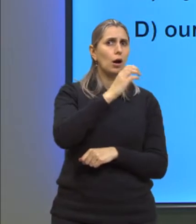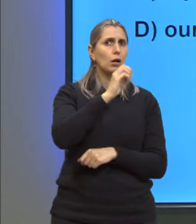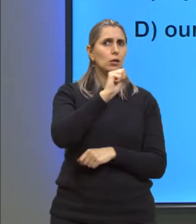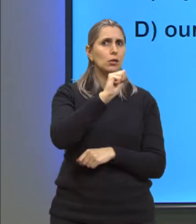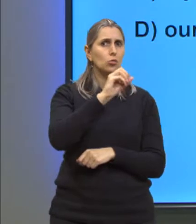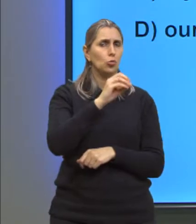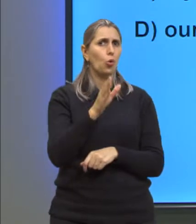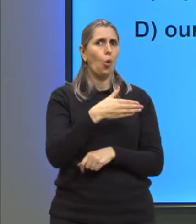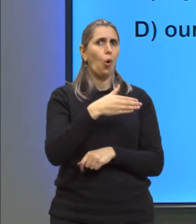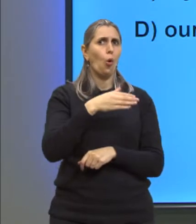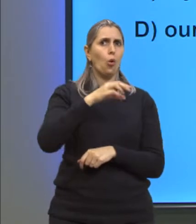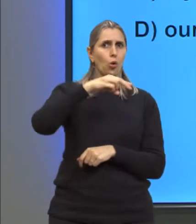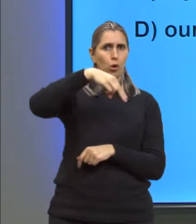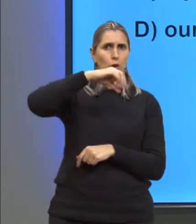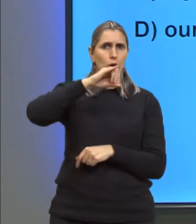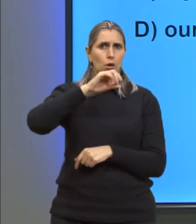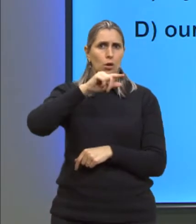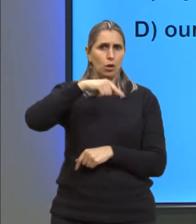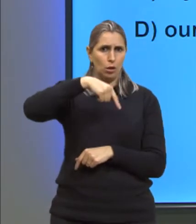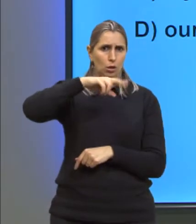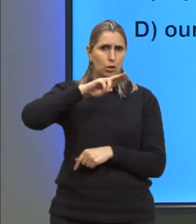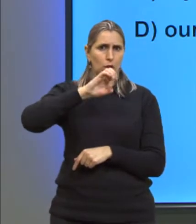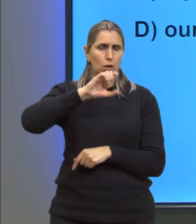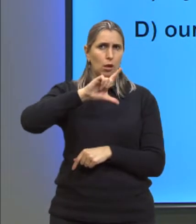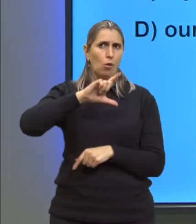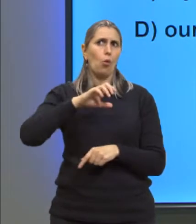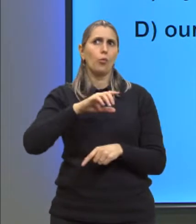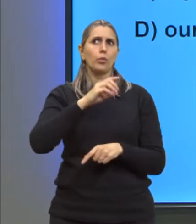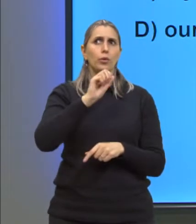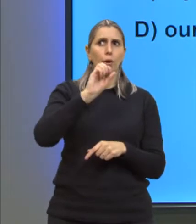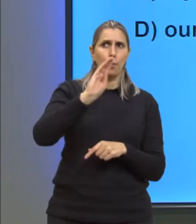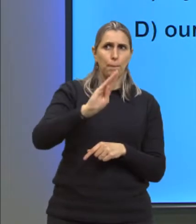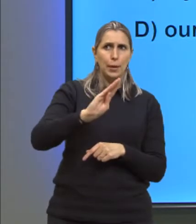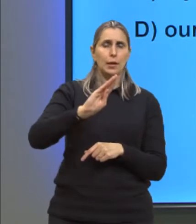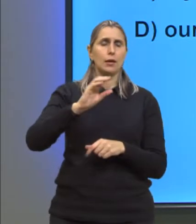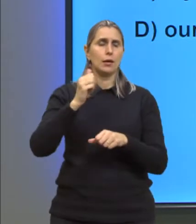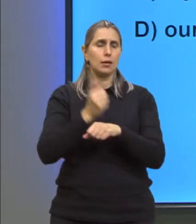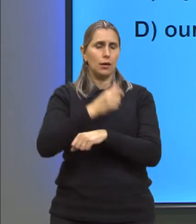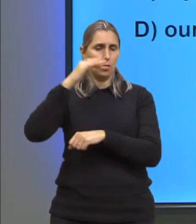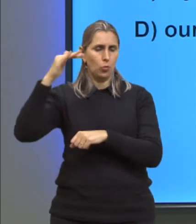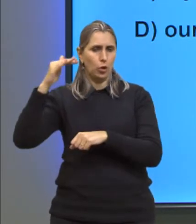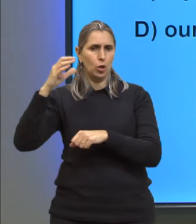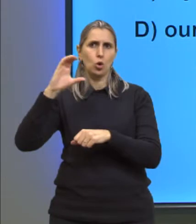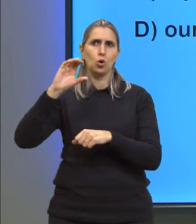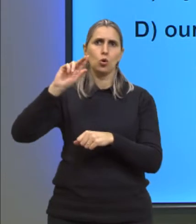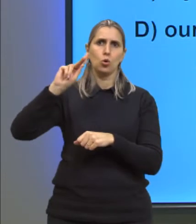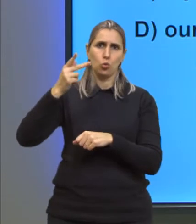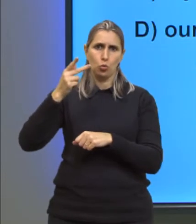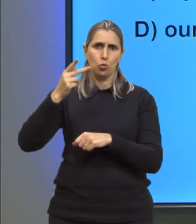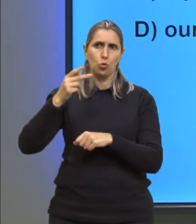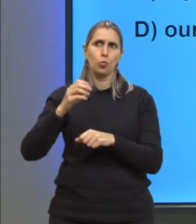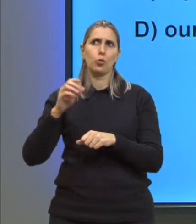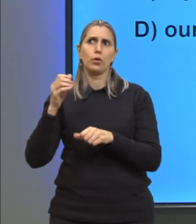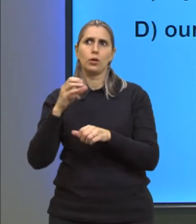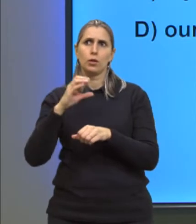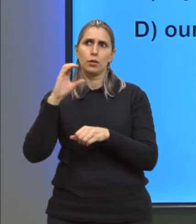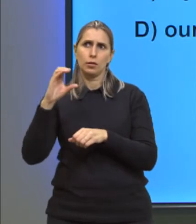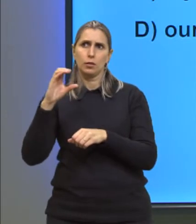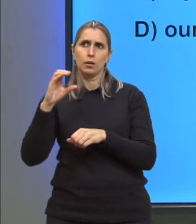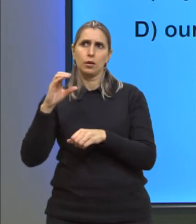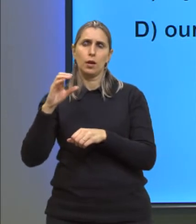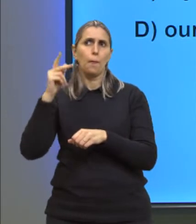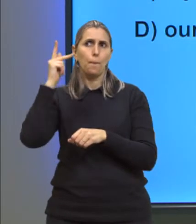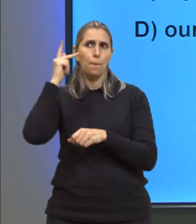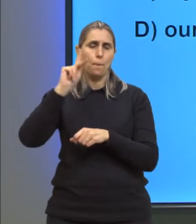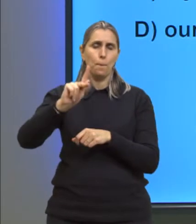letra A, alumínio e chumbo, platina e chumbo, ouro e latão, cobre e bronze.